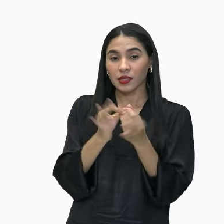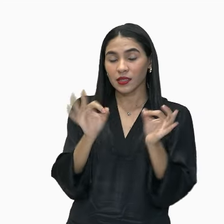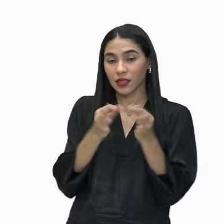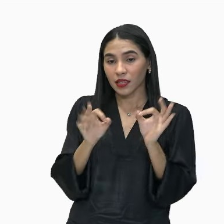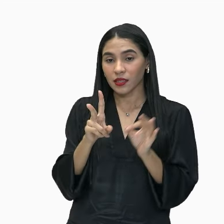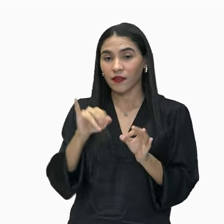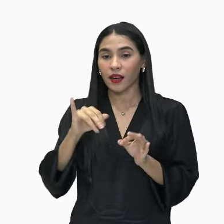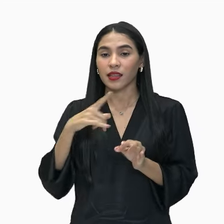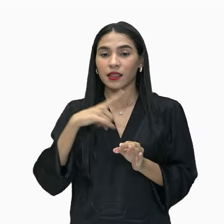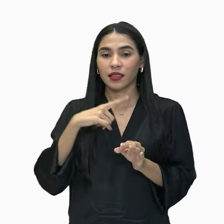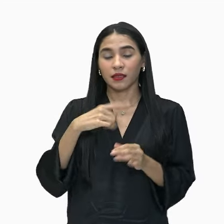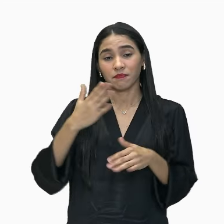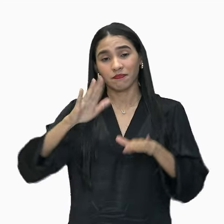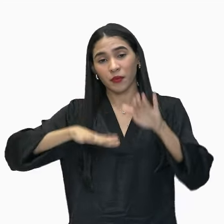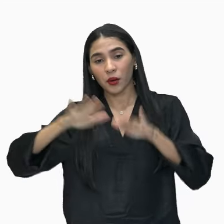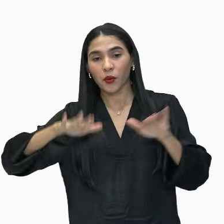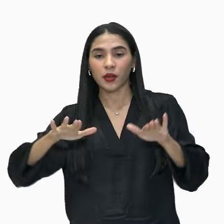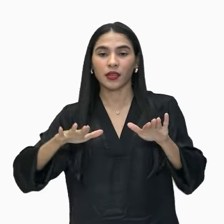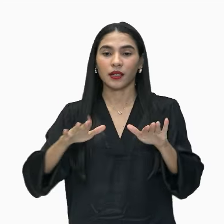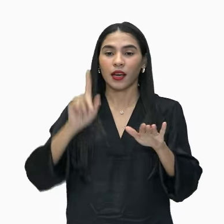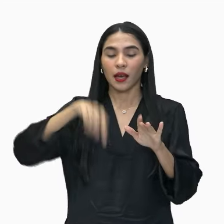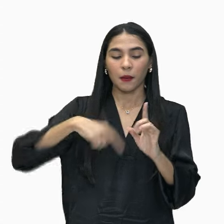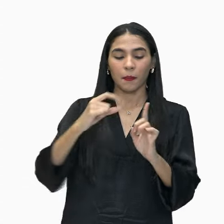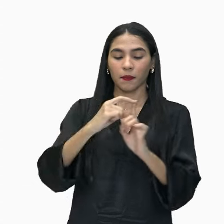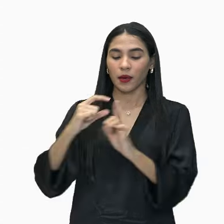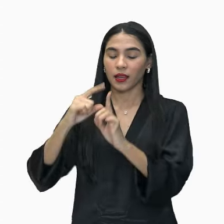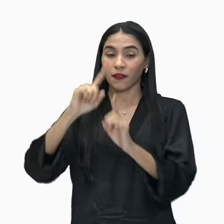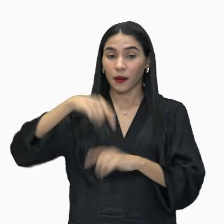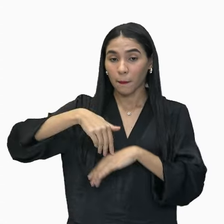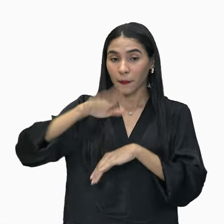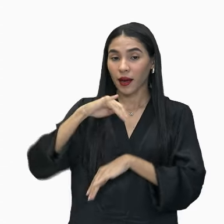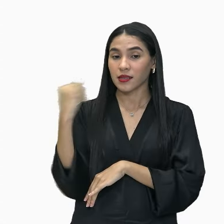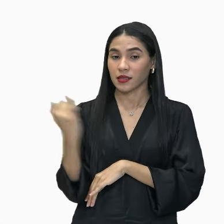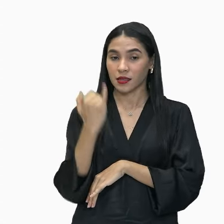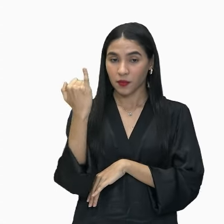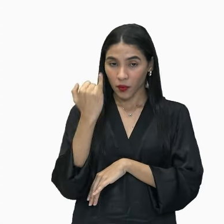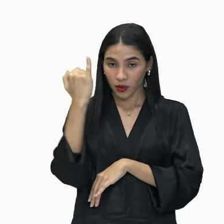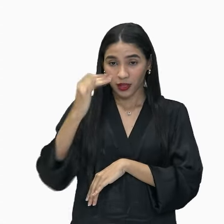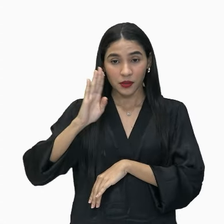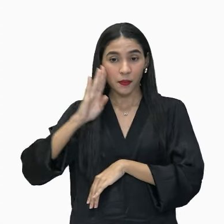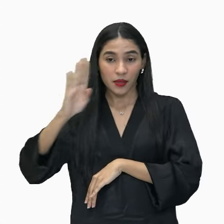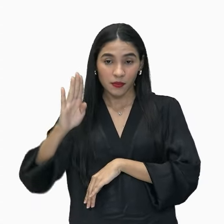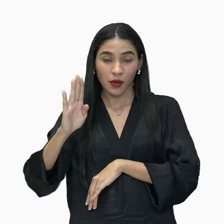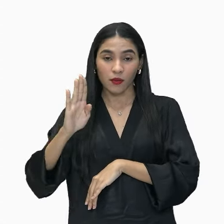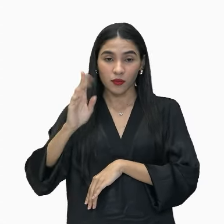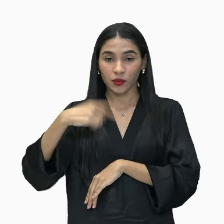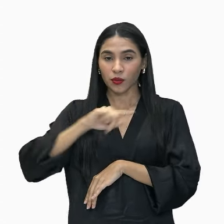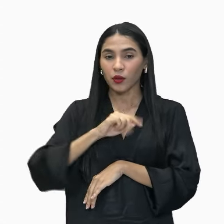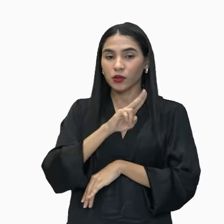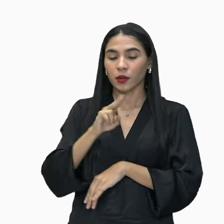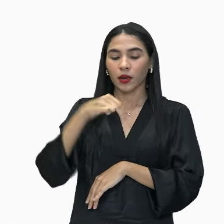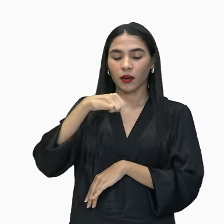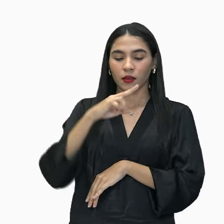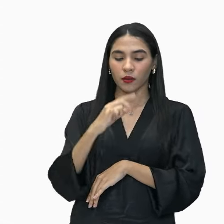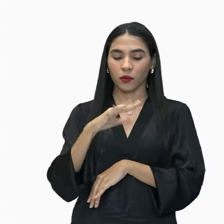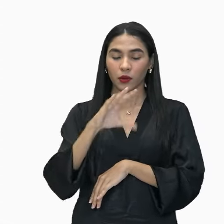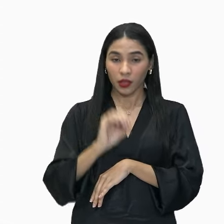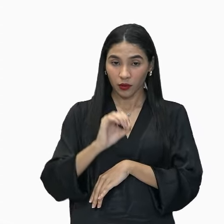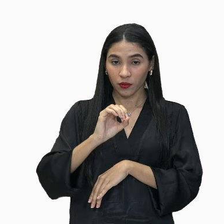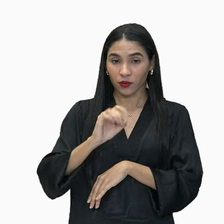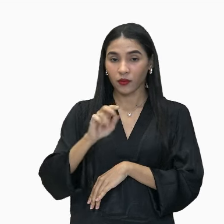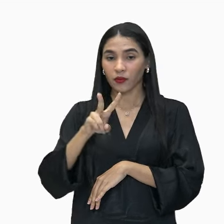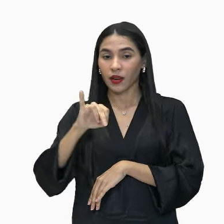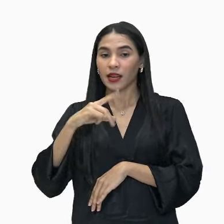ter, na maioria das vezes, como palavra mais importante, como palavra principal, que o que a gente chama de núcleo, vão ter um